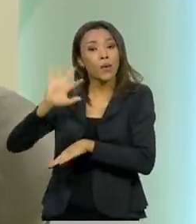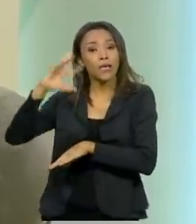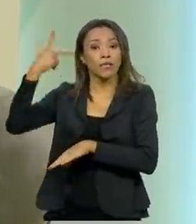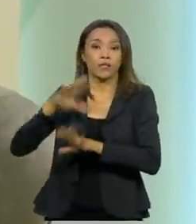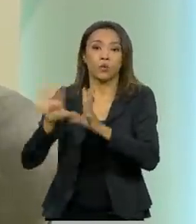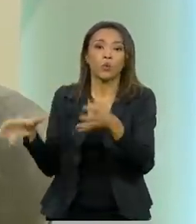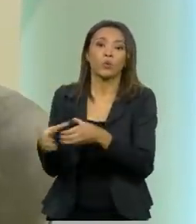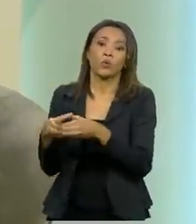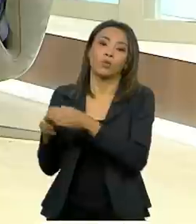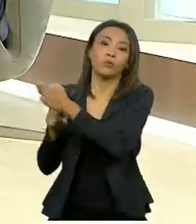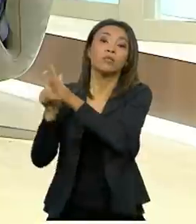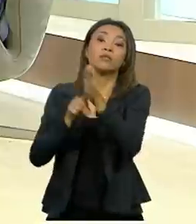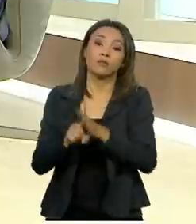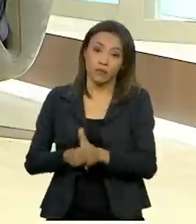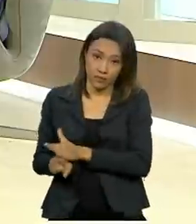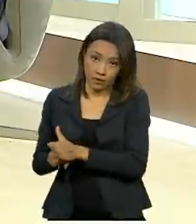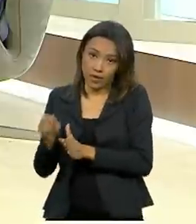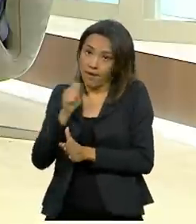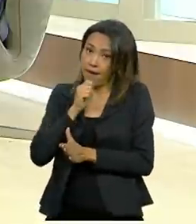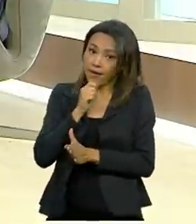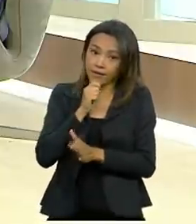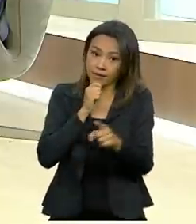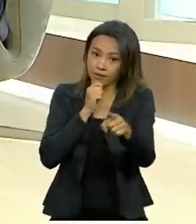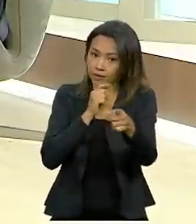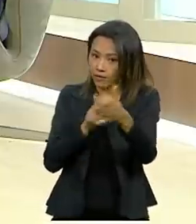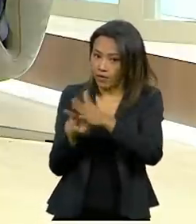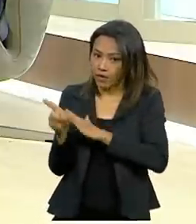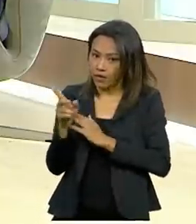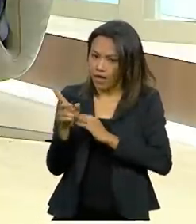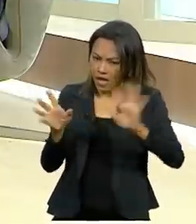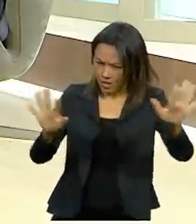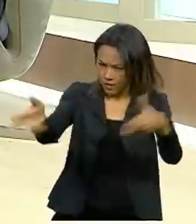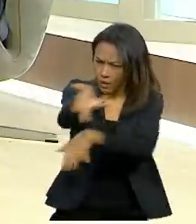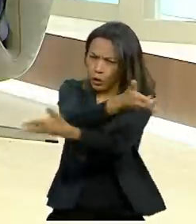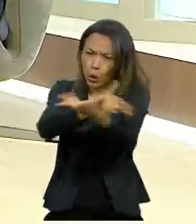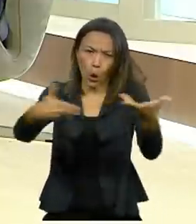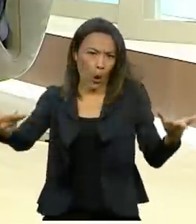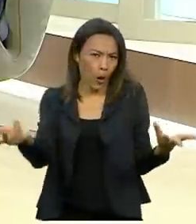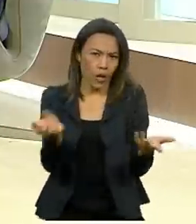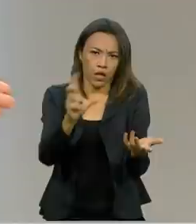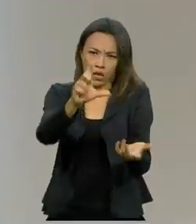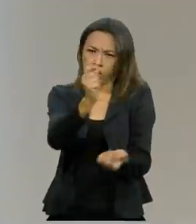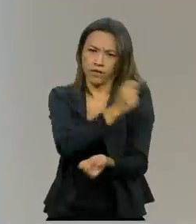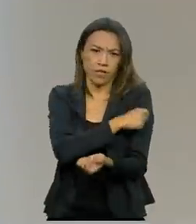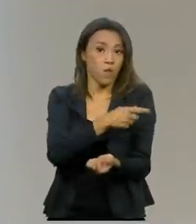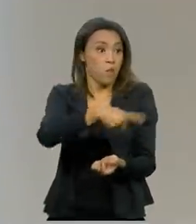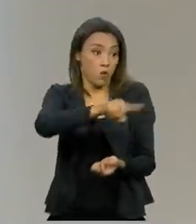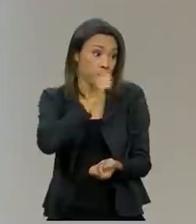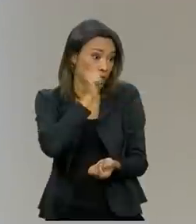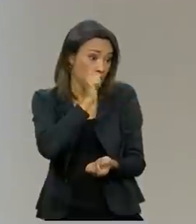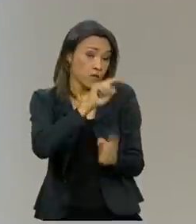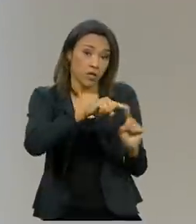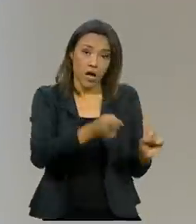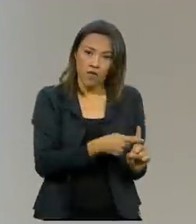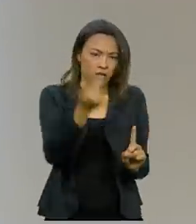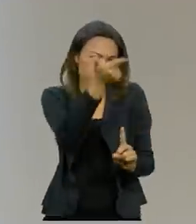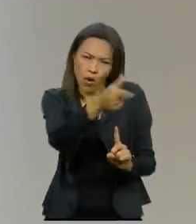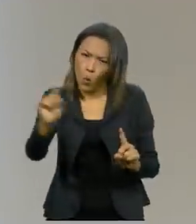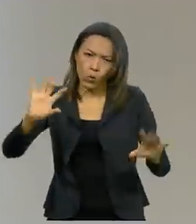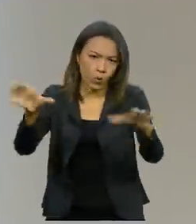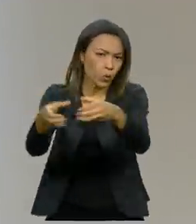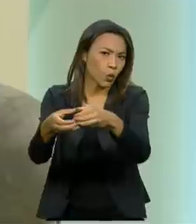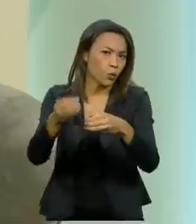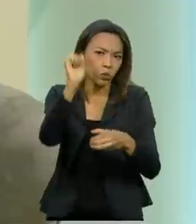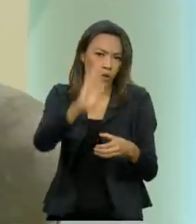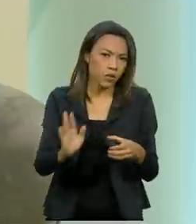consensual. Por enquanto, não há essa, o senhor chama de intercambiabilidade de vacinas, nem para grávidas, nem para nenhum outro grupo aqui no